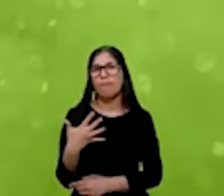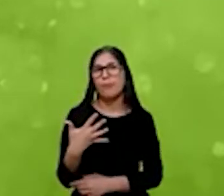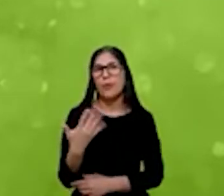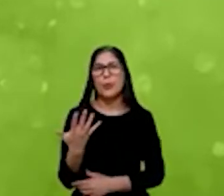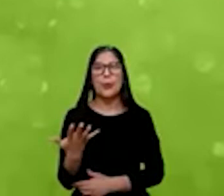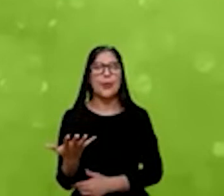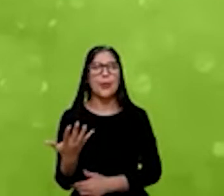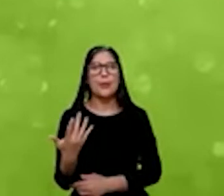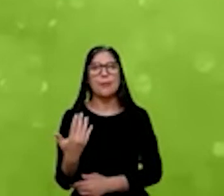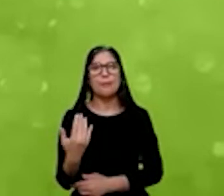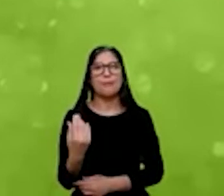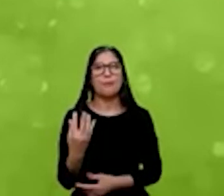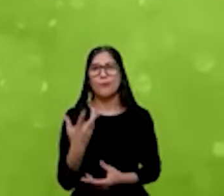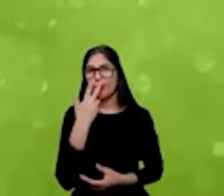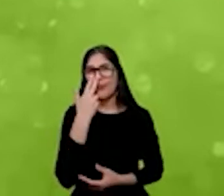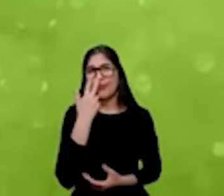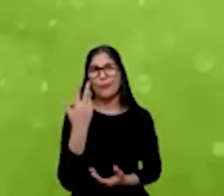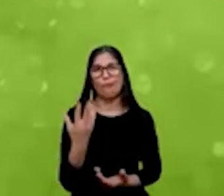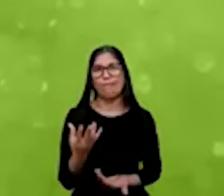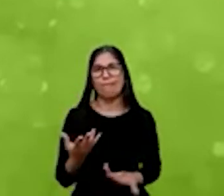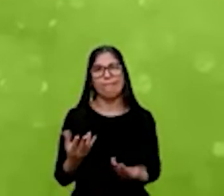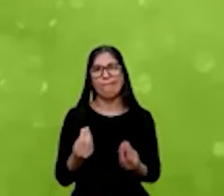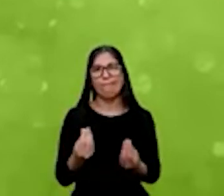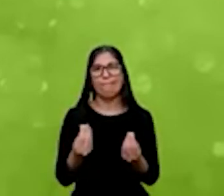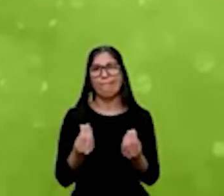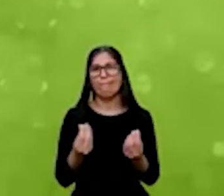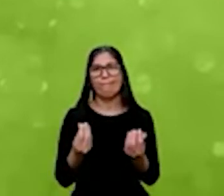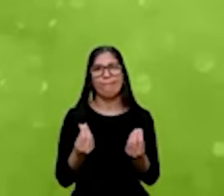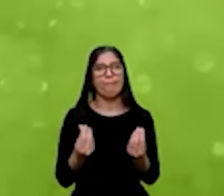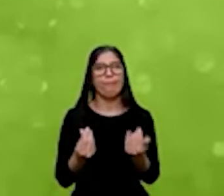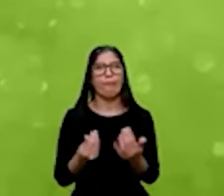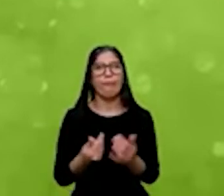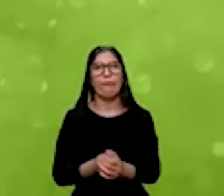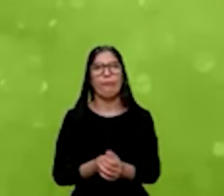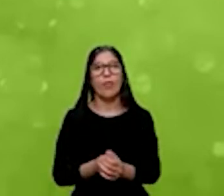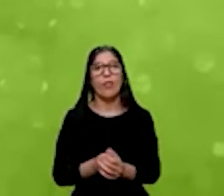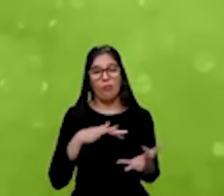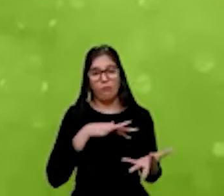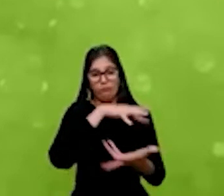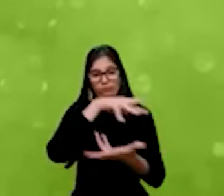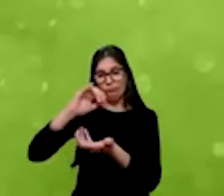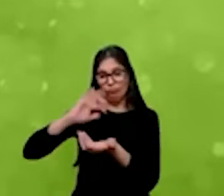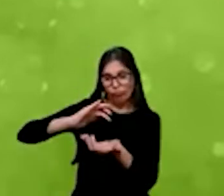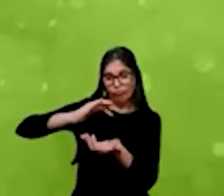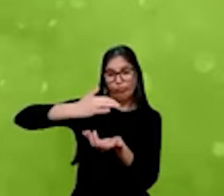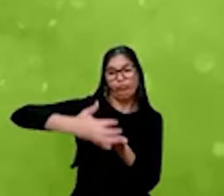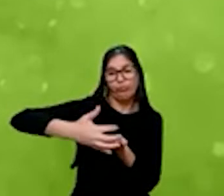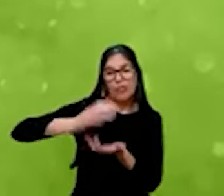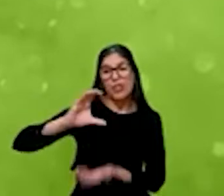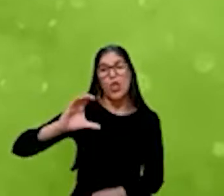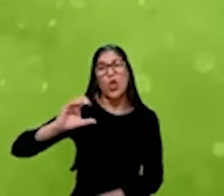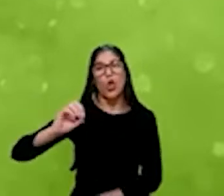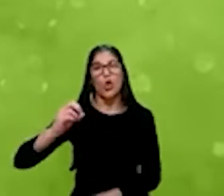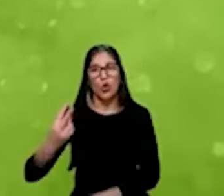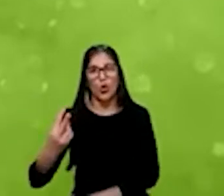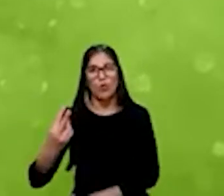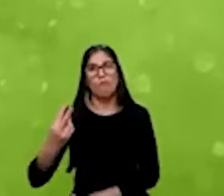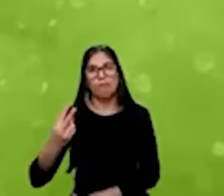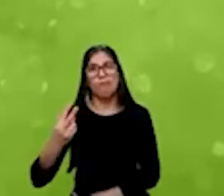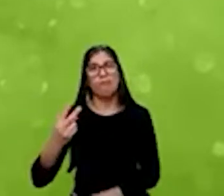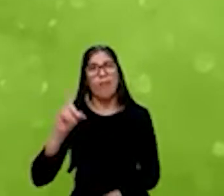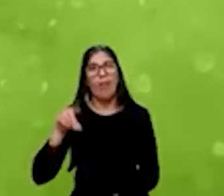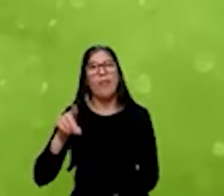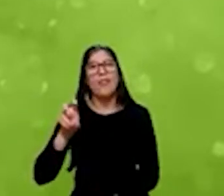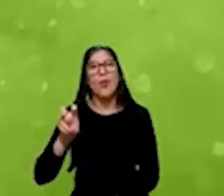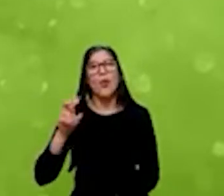atmosfera, carbono equivalente, 52 toneladas, mais de